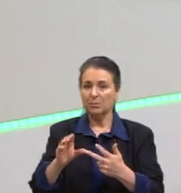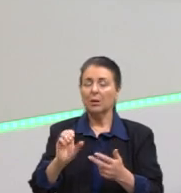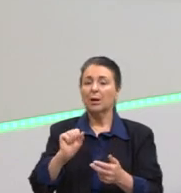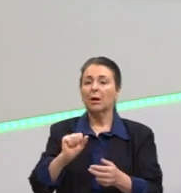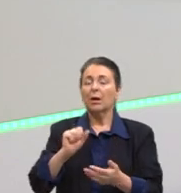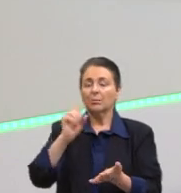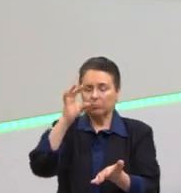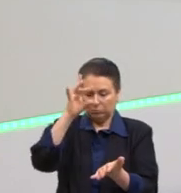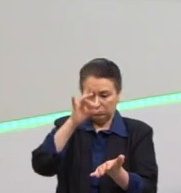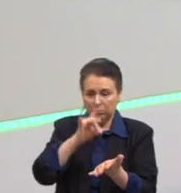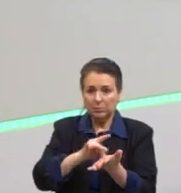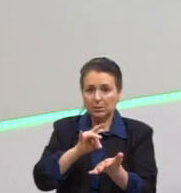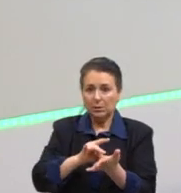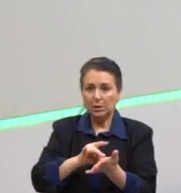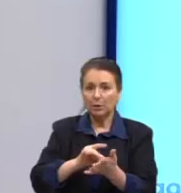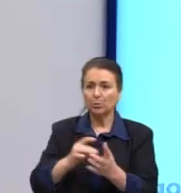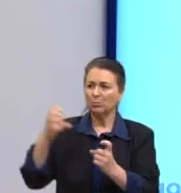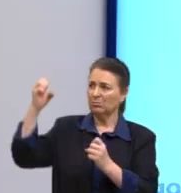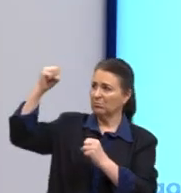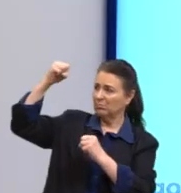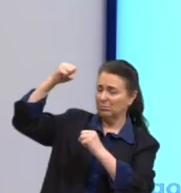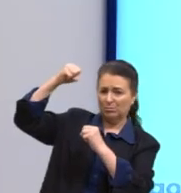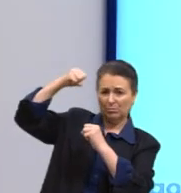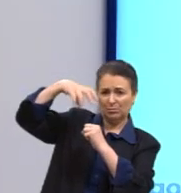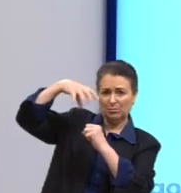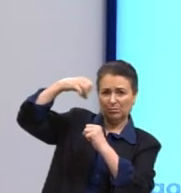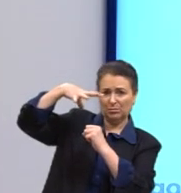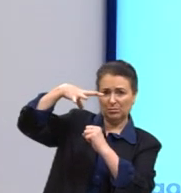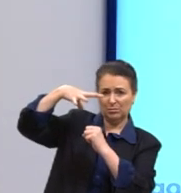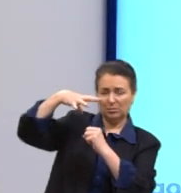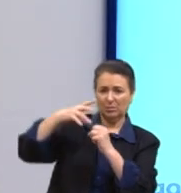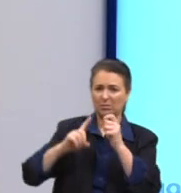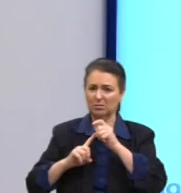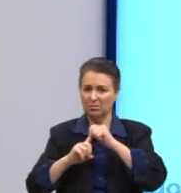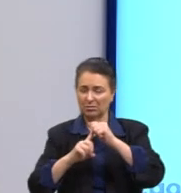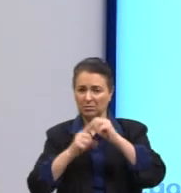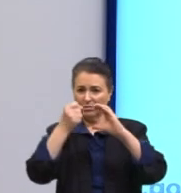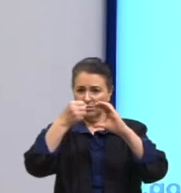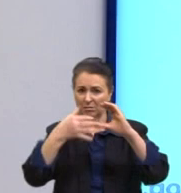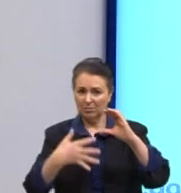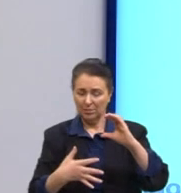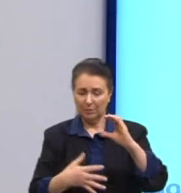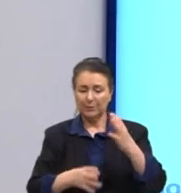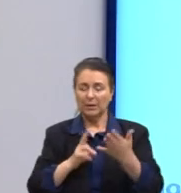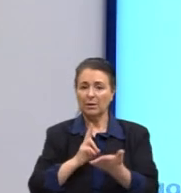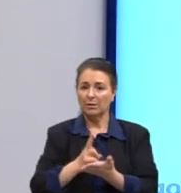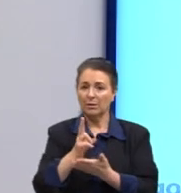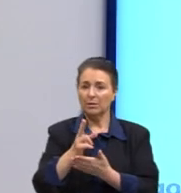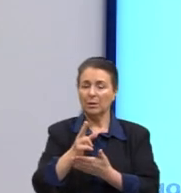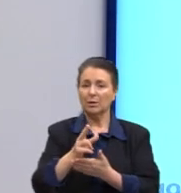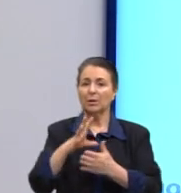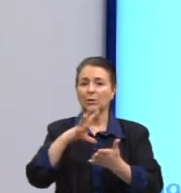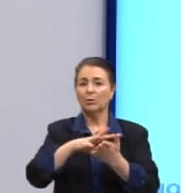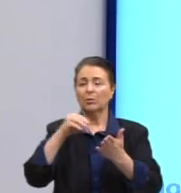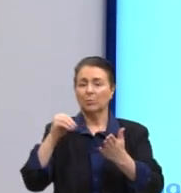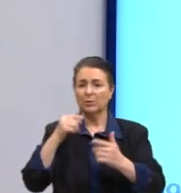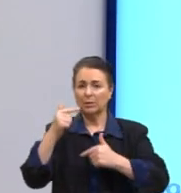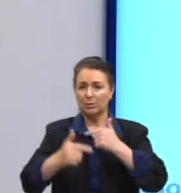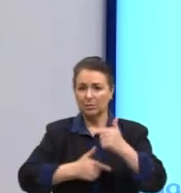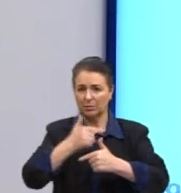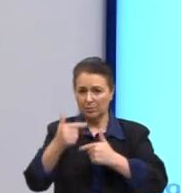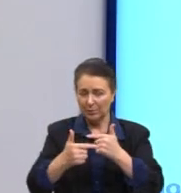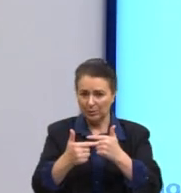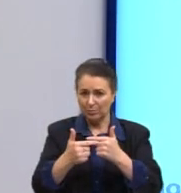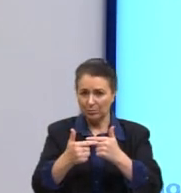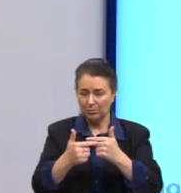princípios iluministas. Não, iluminismo era racional, moderno. A continuidade de um modelo trabalhista, industrial, pautado na rotina,